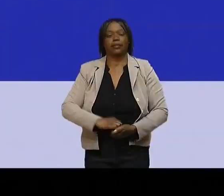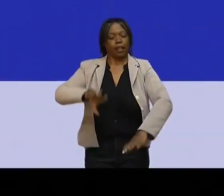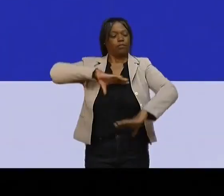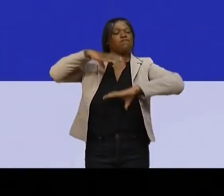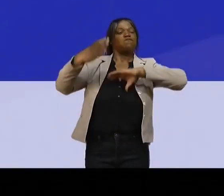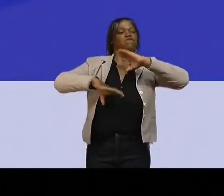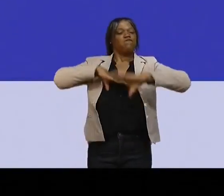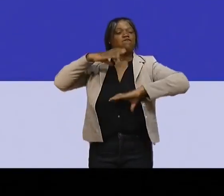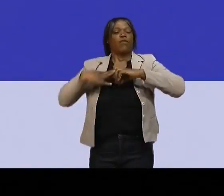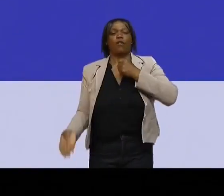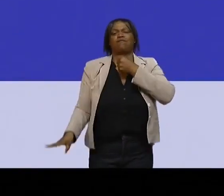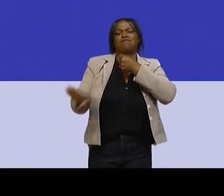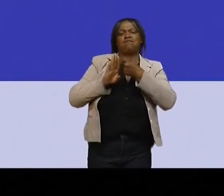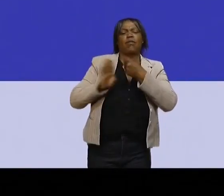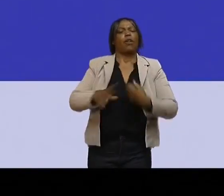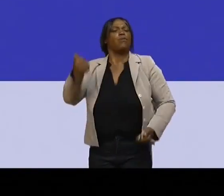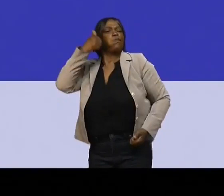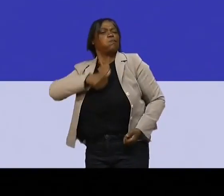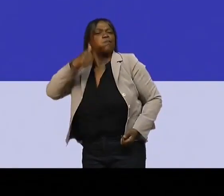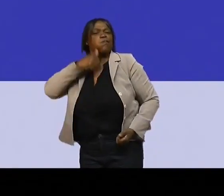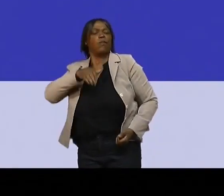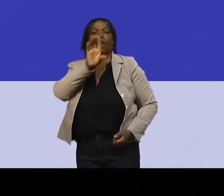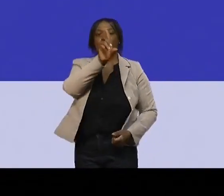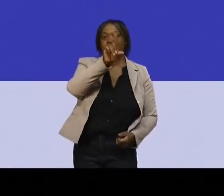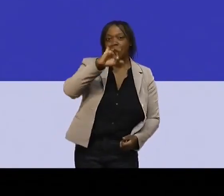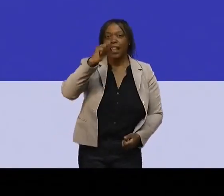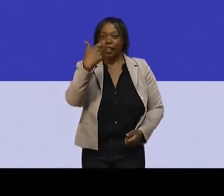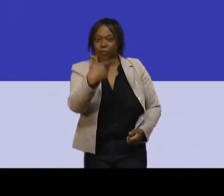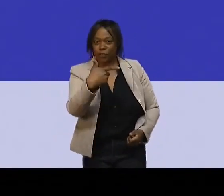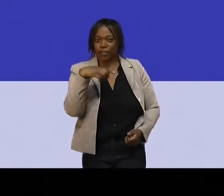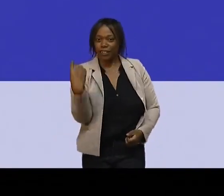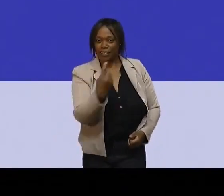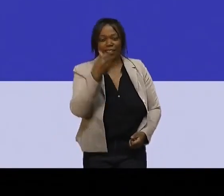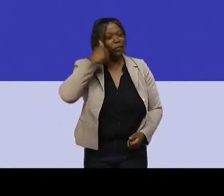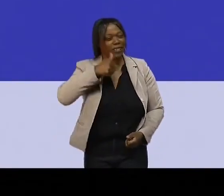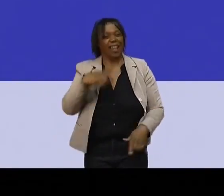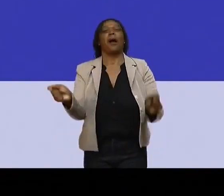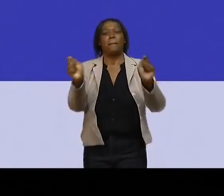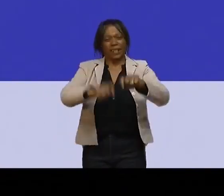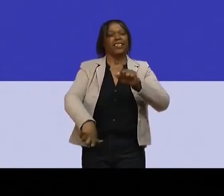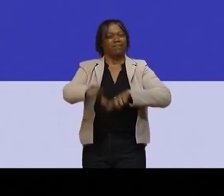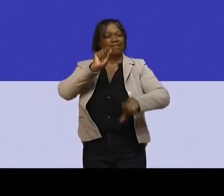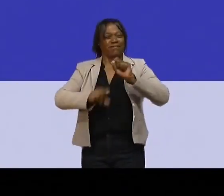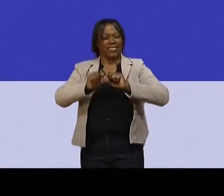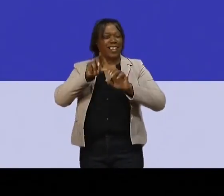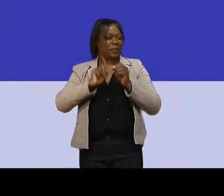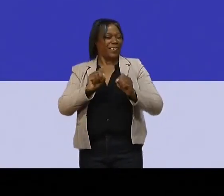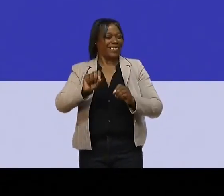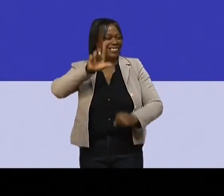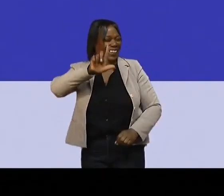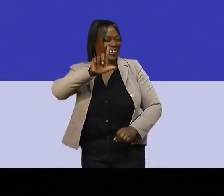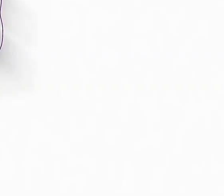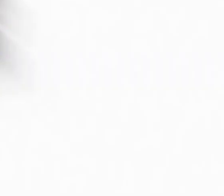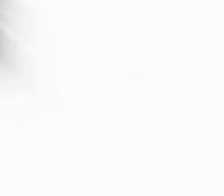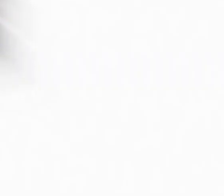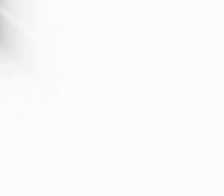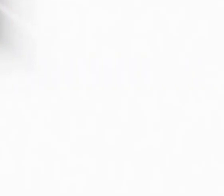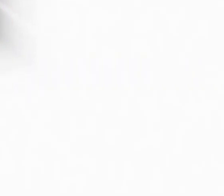Coragem é substantivo feminino. Dia 2, nós mulheres podemos decidir. Faz um L e vem.